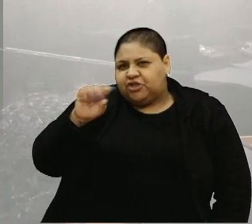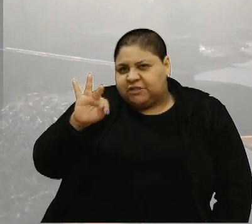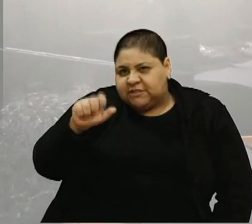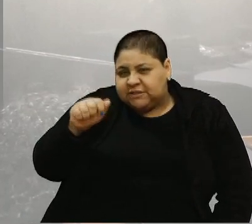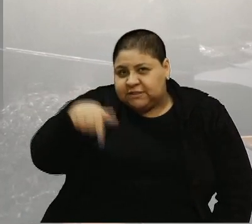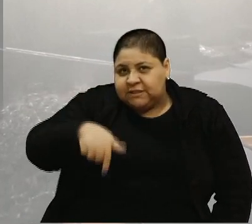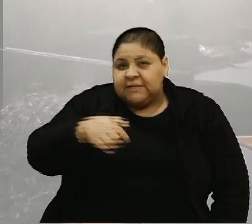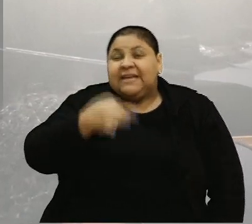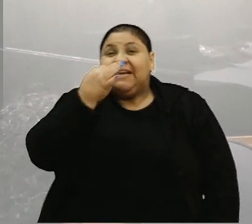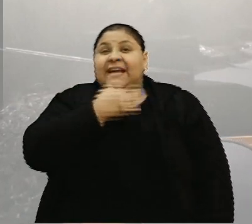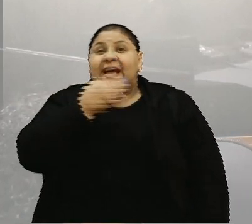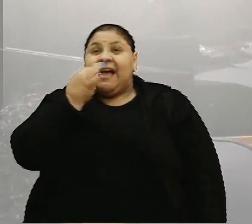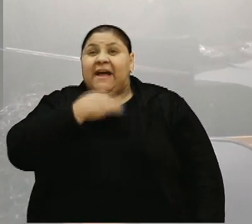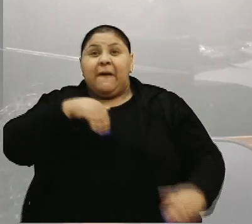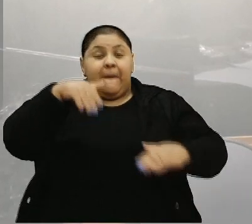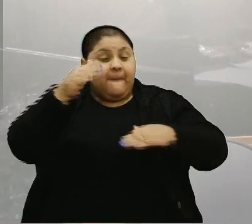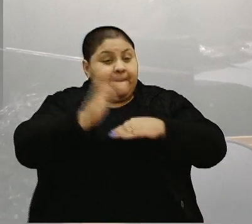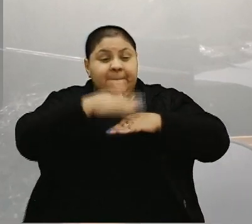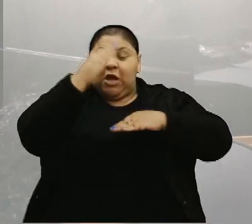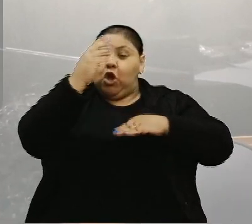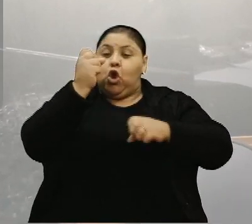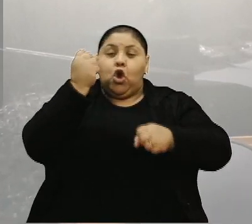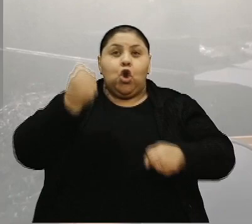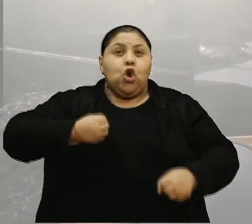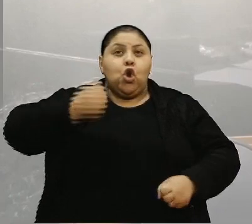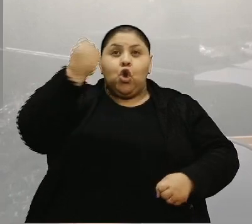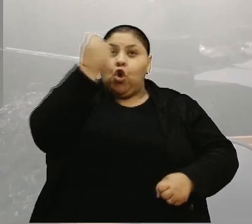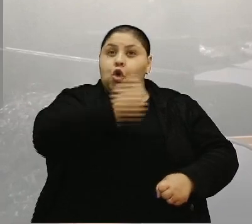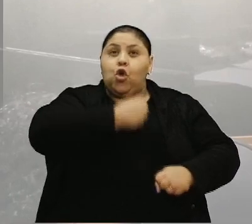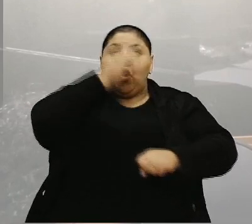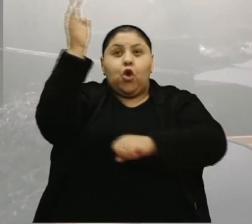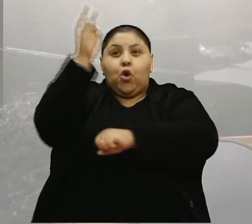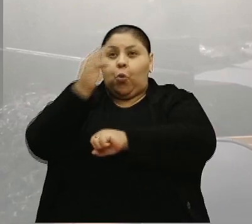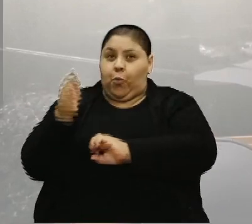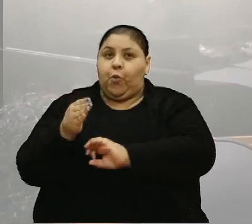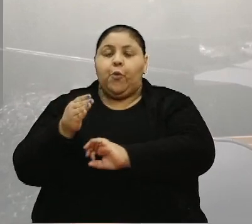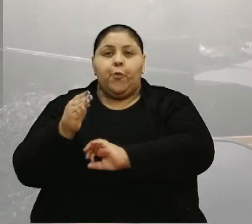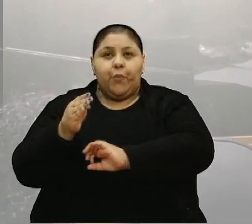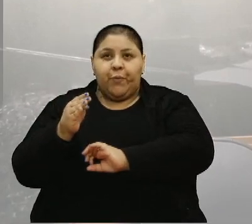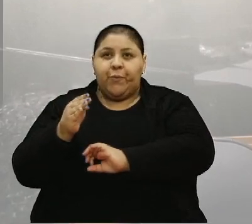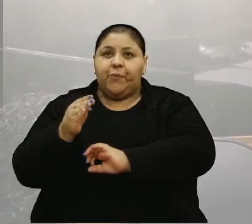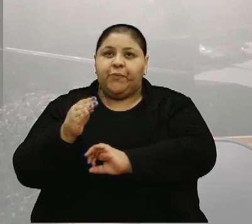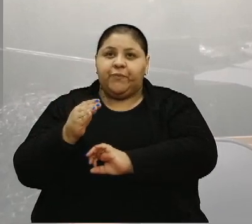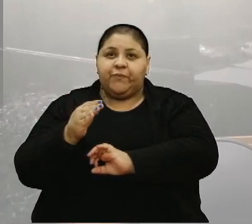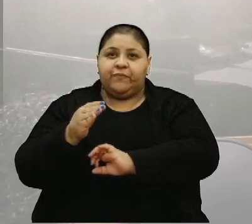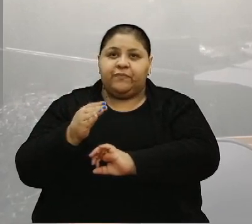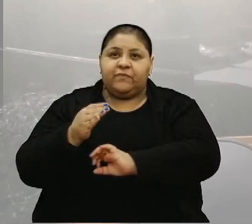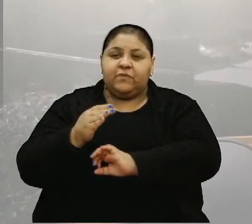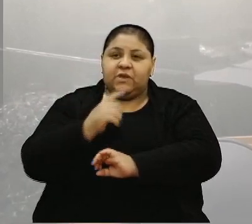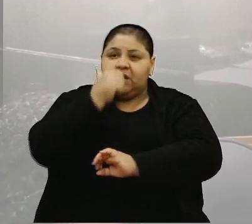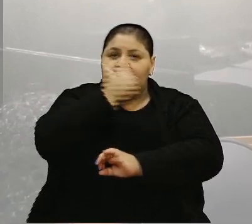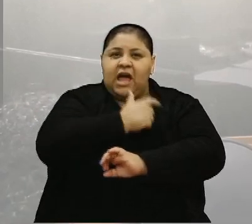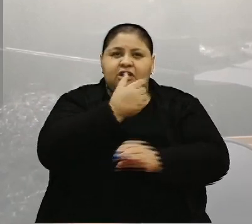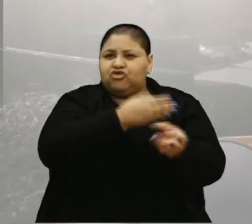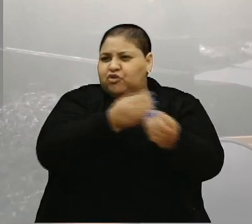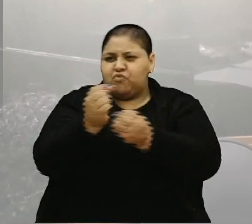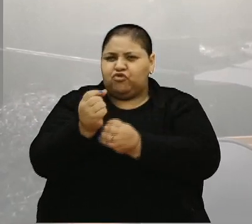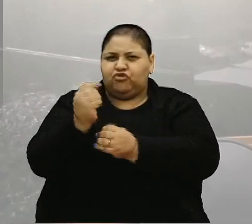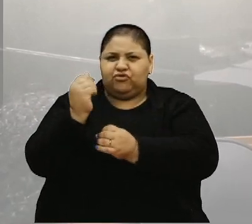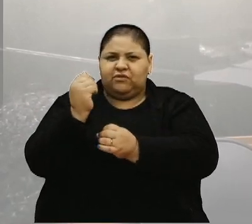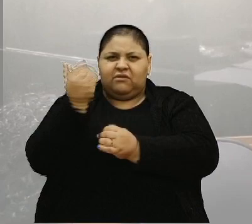maior número de casas de religião de matriz africana no país, por mais que isso seja desconsiderado por muitos e muitas.